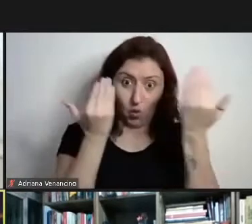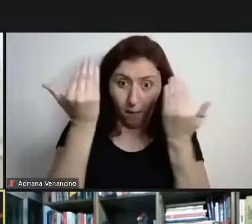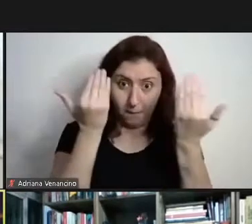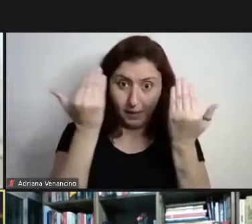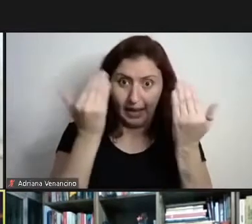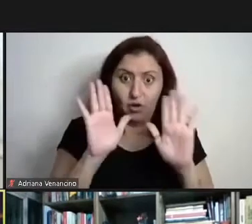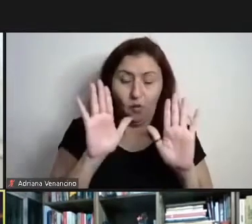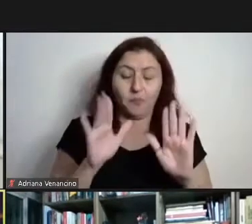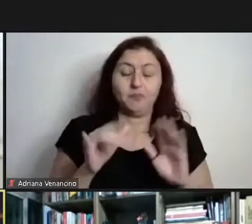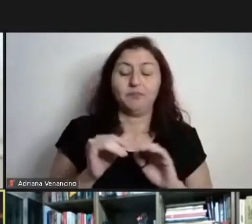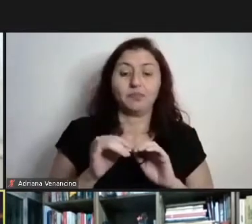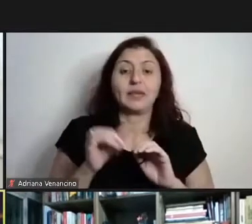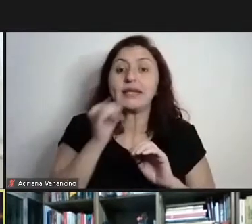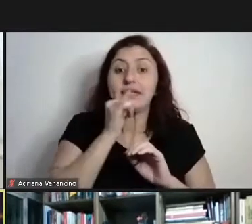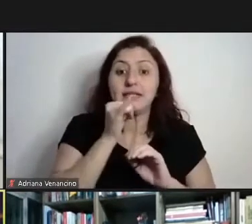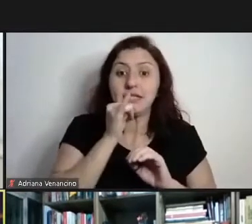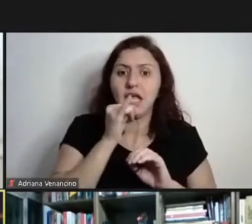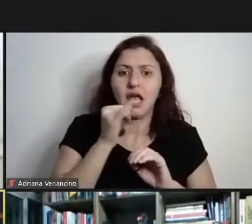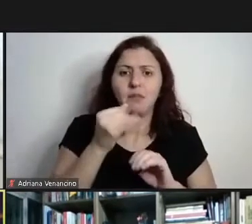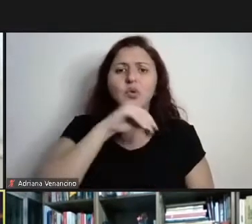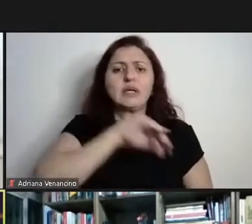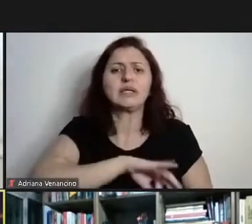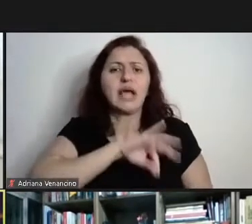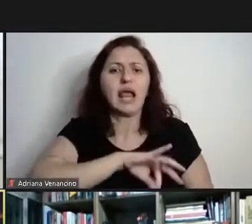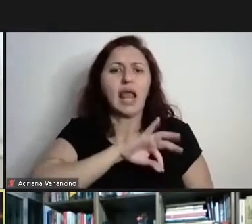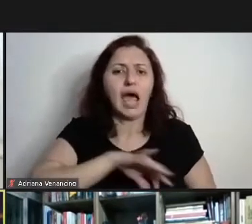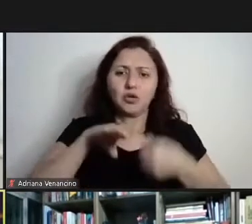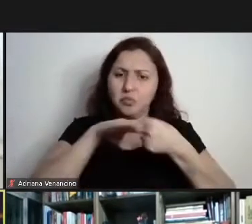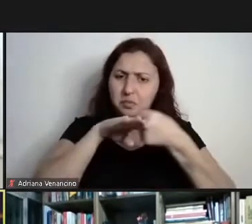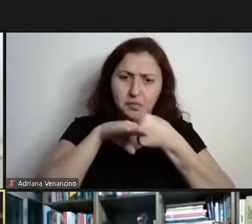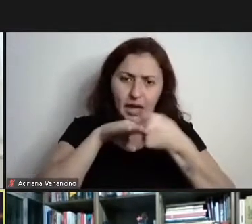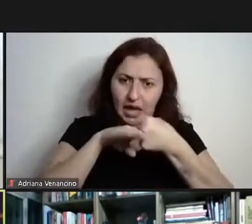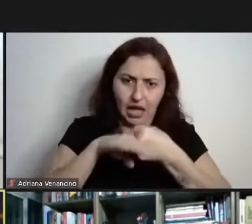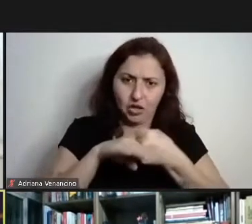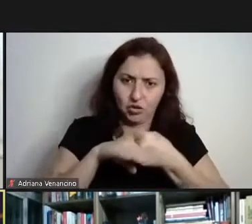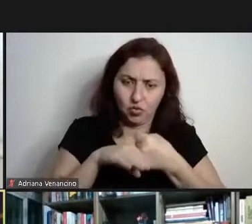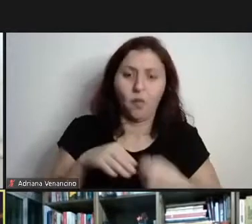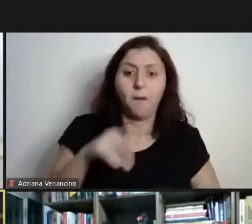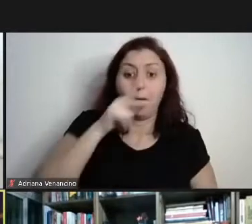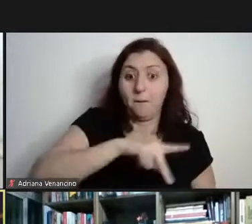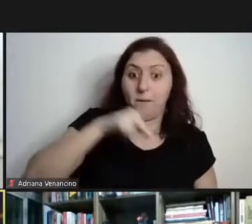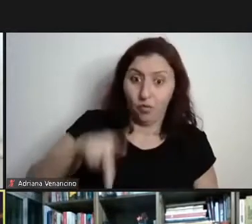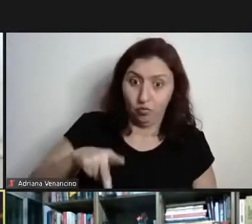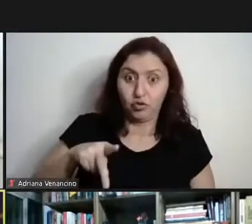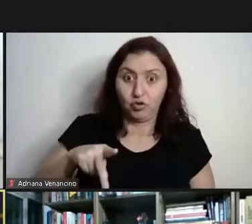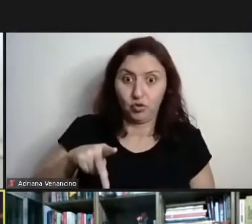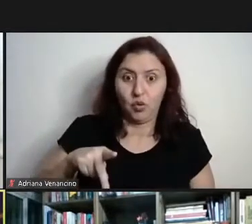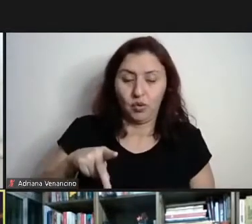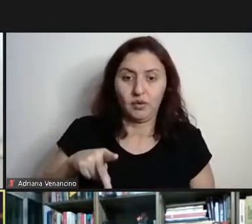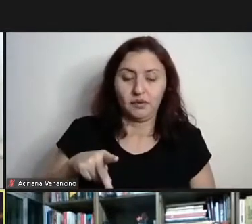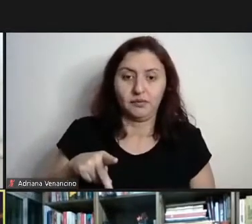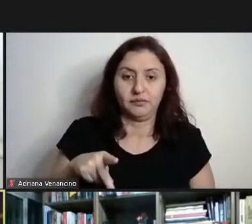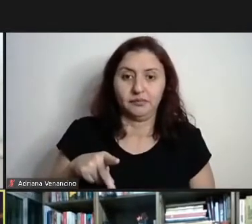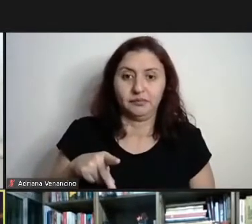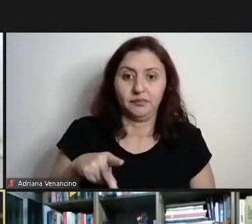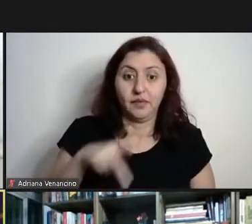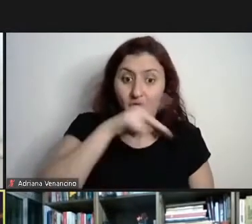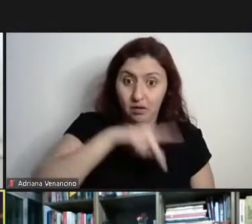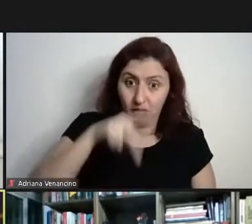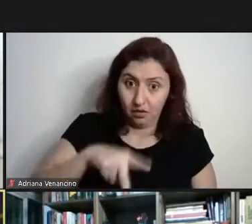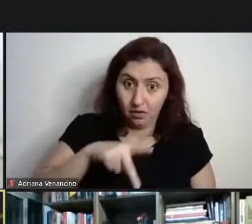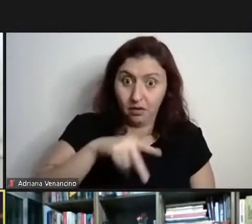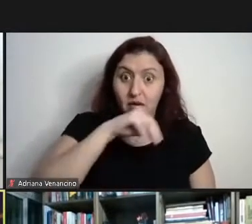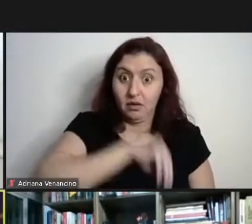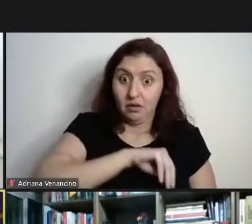salário médio de um educador, de um educador, um professor, ele é menor à